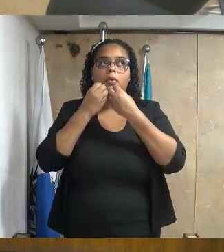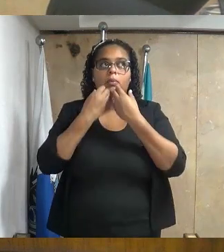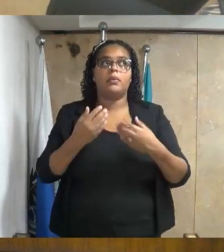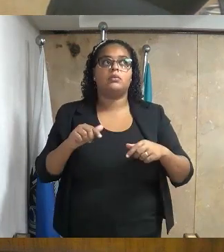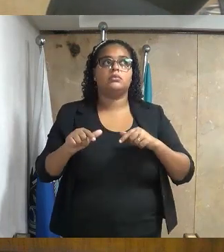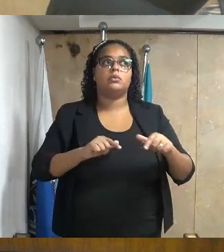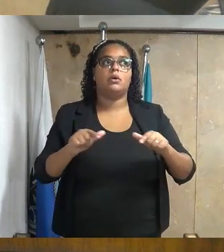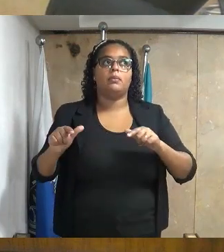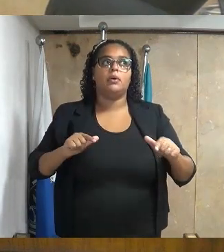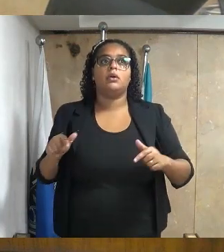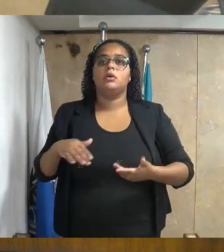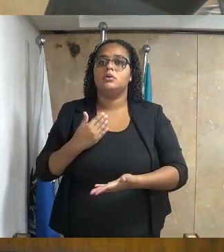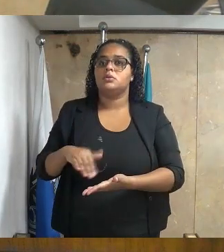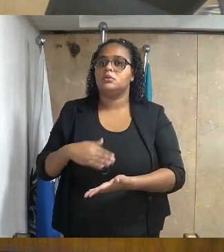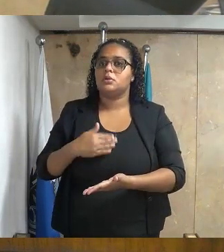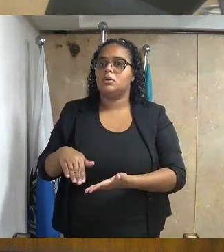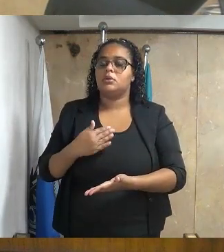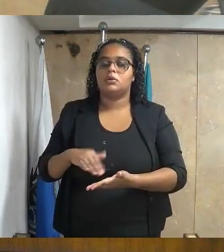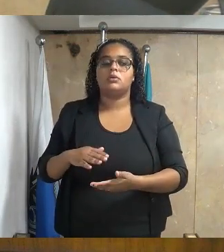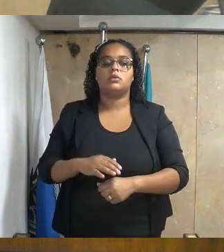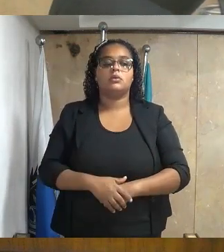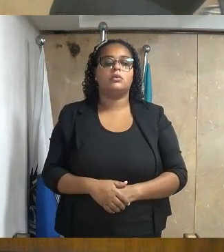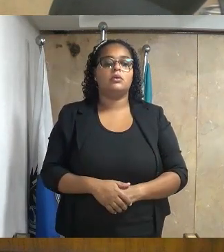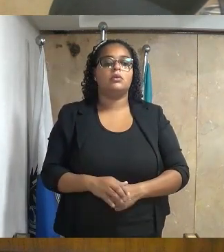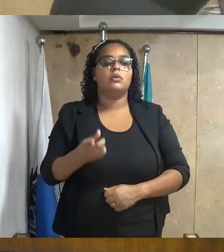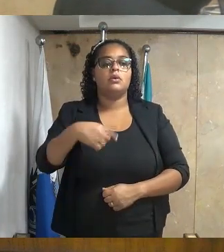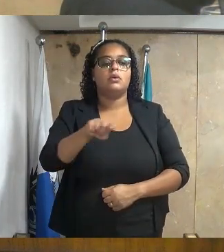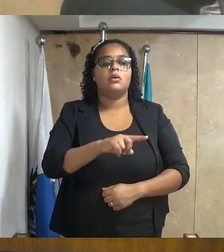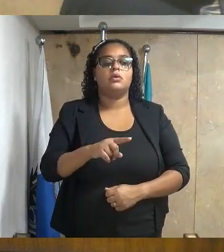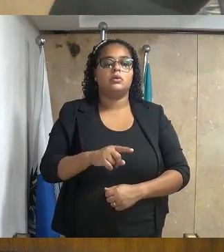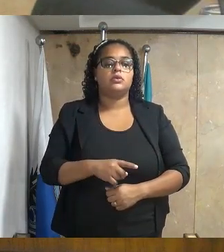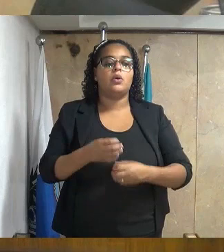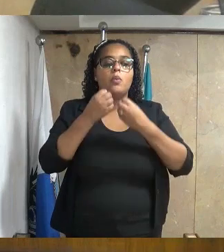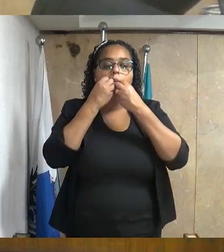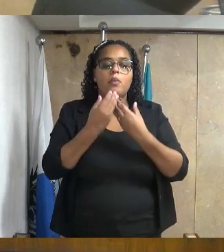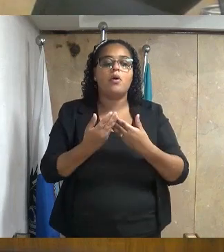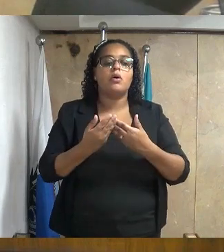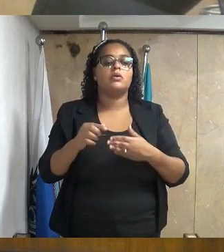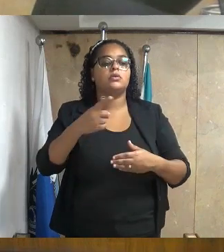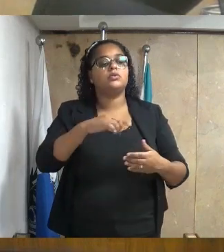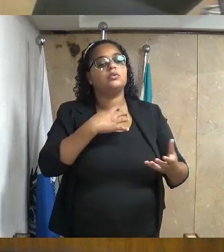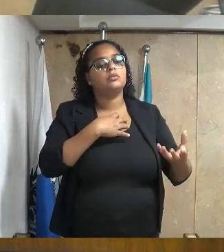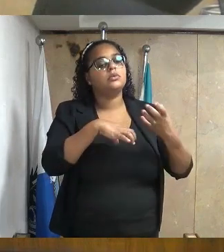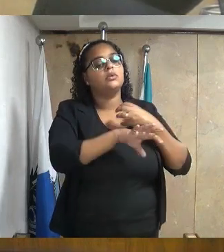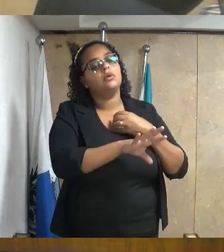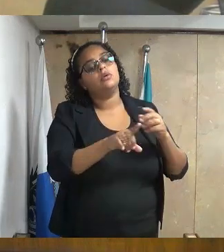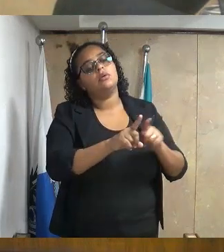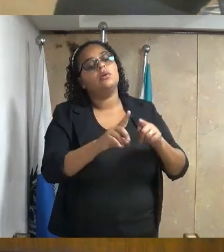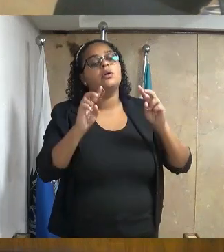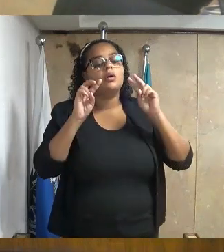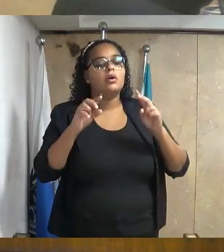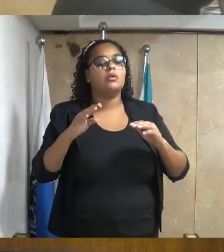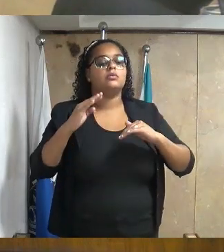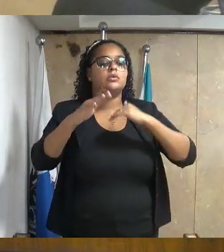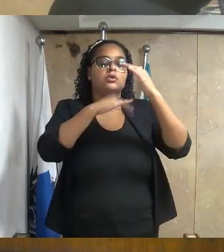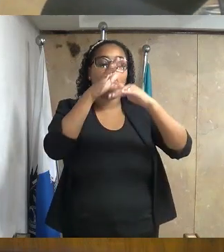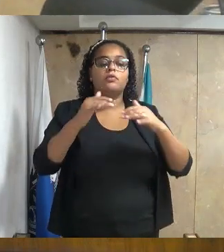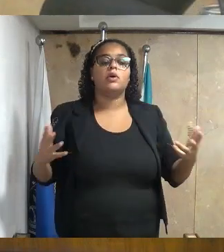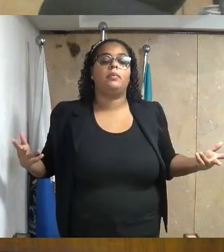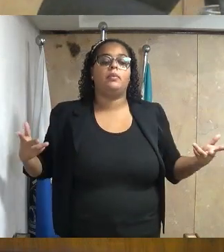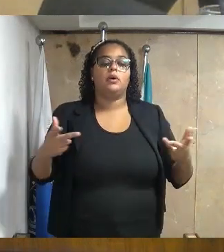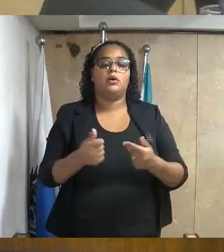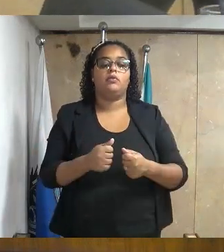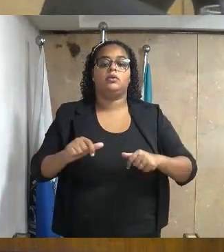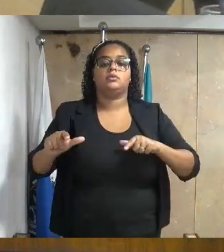serviços prestados na Secretaria Municipal de Fazenda, ao atuar de modo eficiente, proativo, gentil e dinâmico, visando desenvolver um trabalho